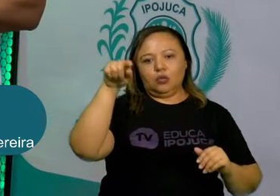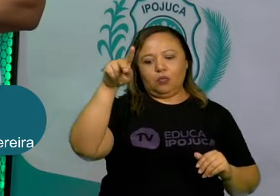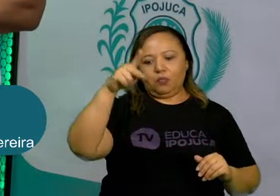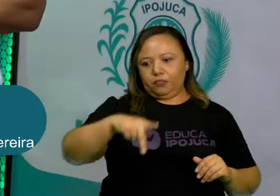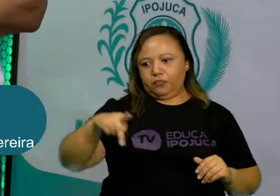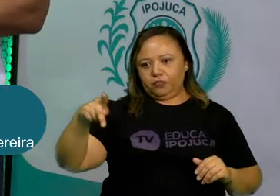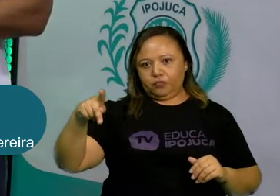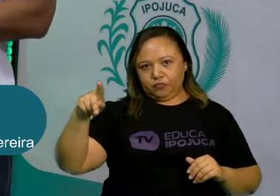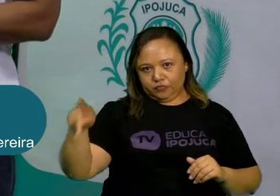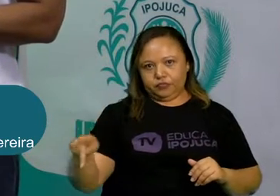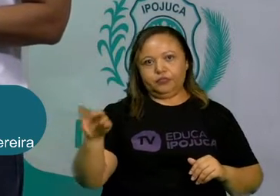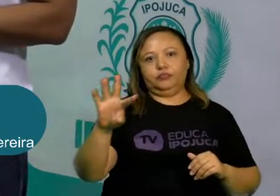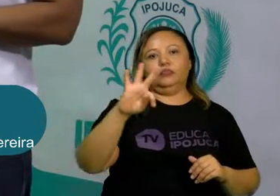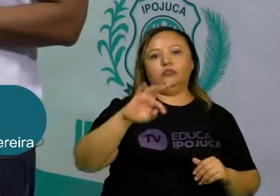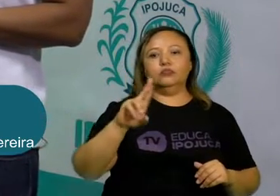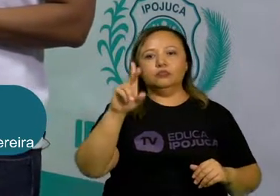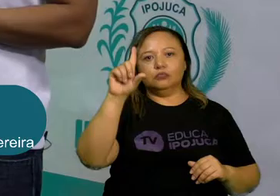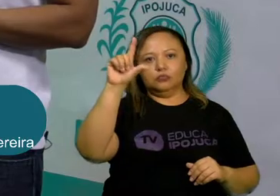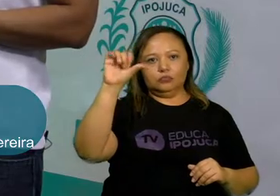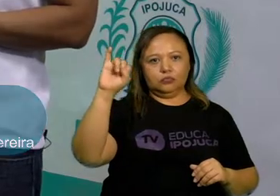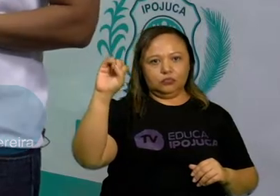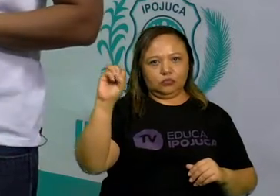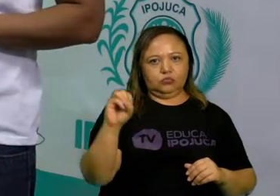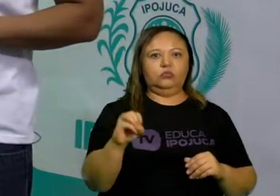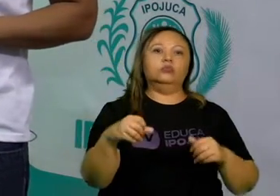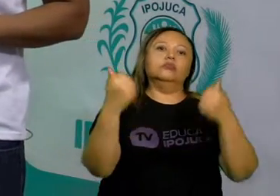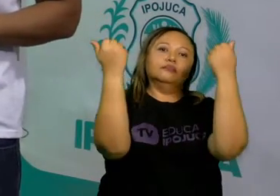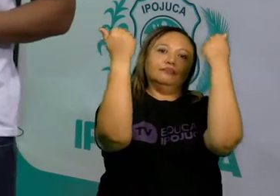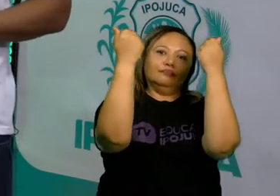gente inicia nossas aulas de educação física.